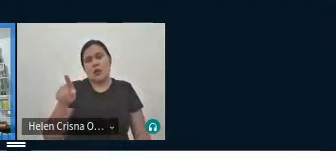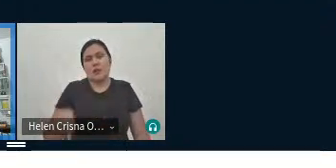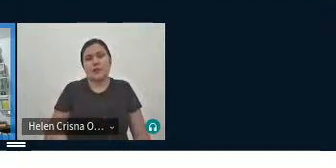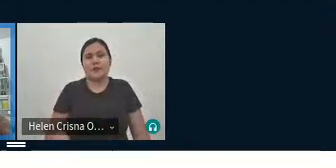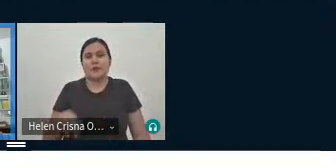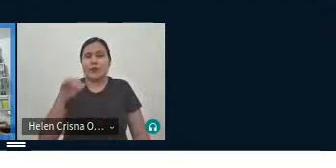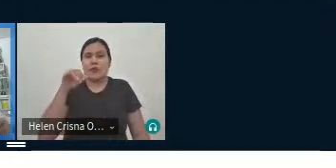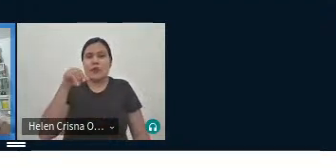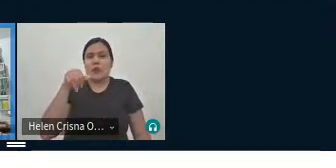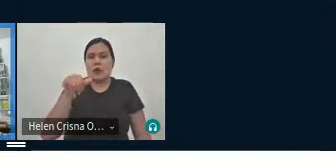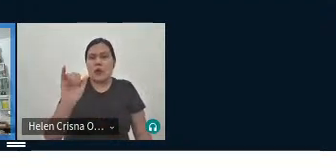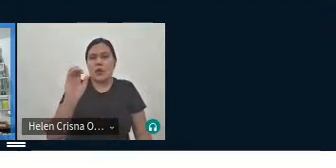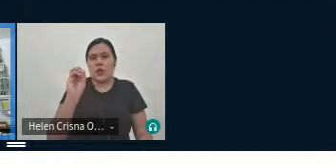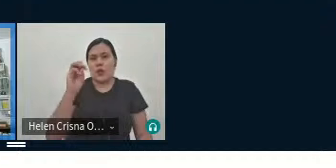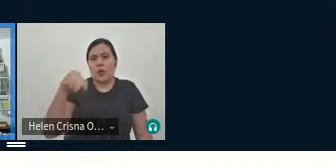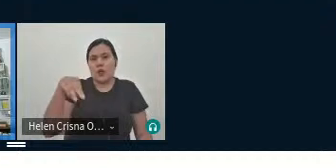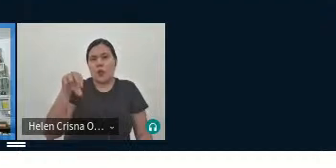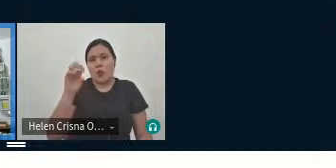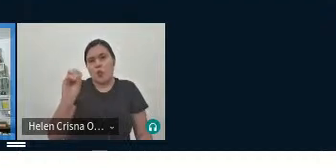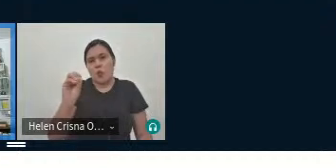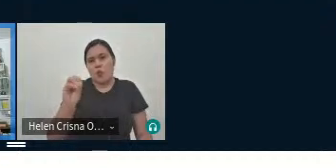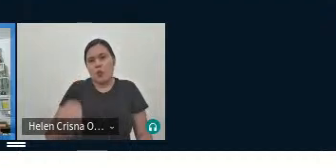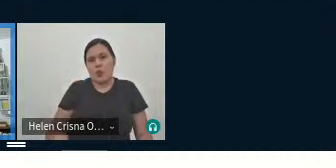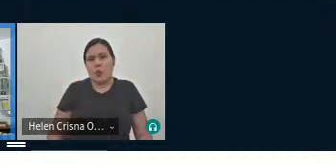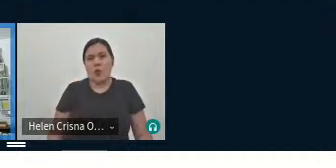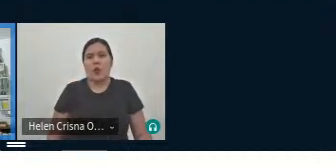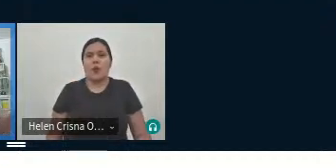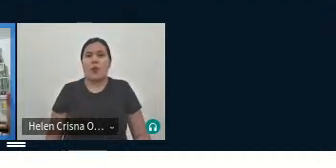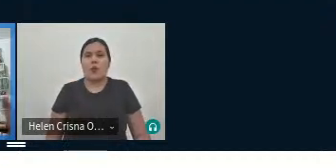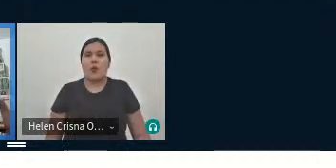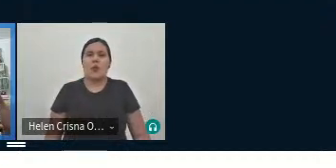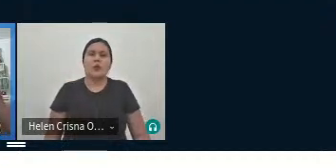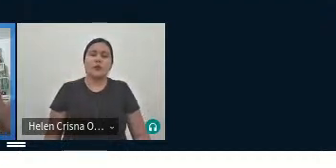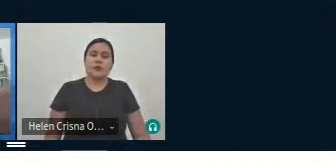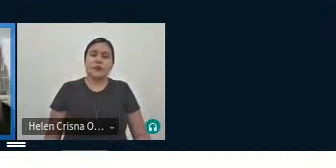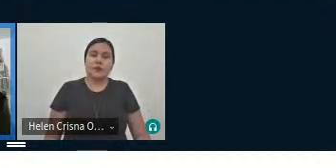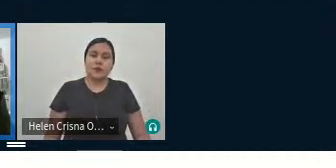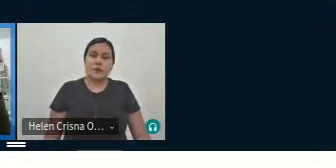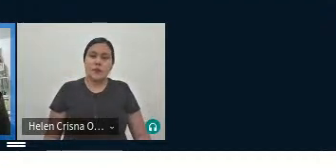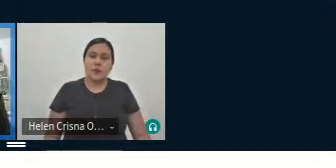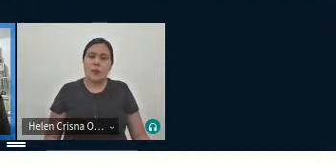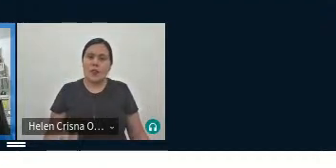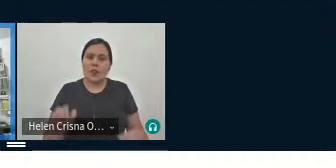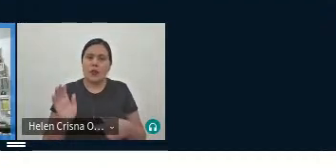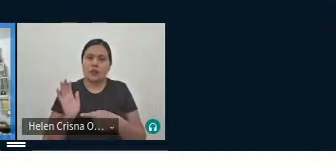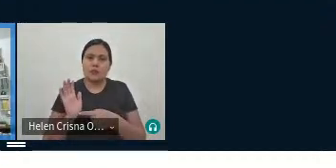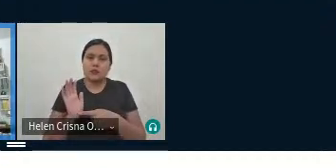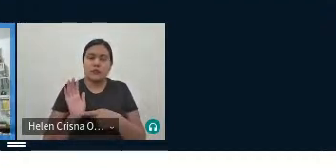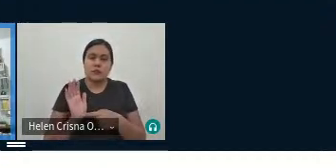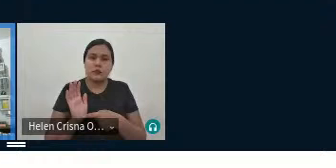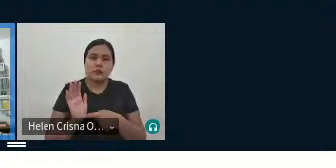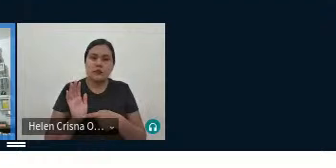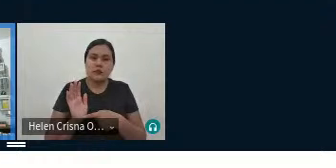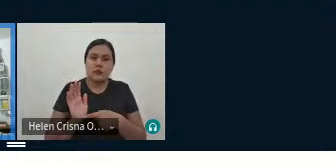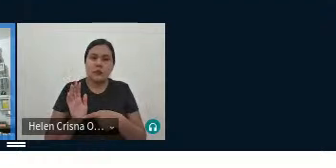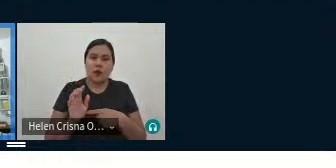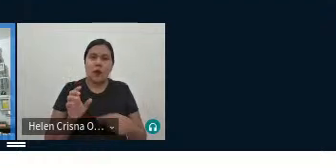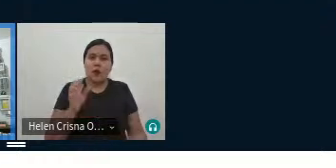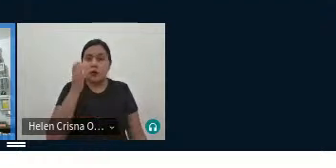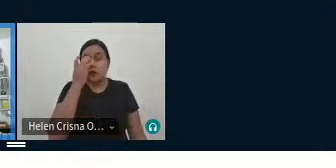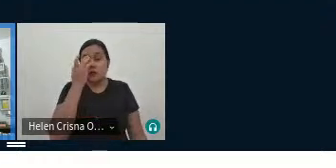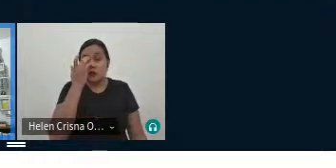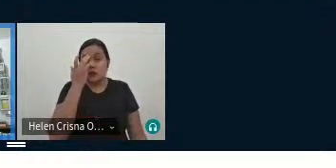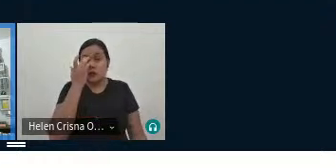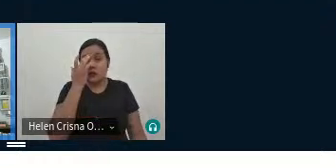a tradução mantém aquela regularidade geométrica, como eu mostrei para vocês lá atrás, que ele ficava mais ou menos no meio, não ficou